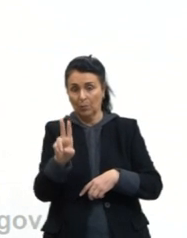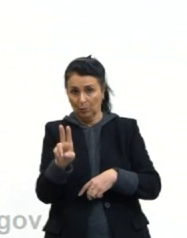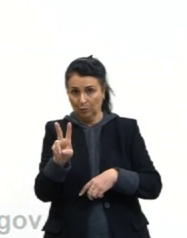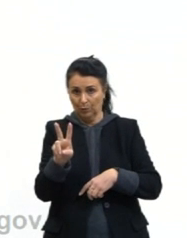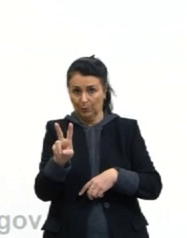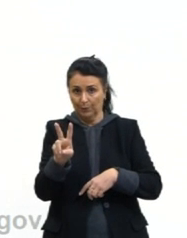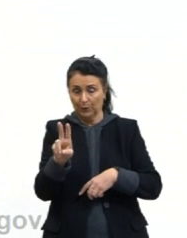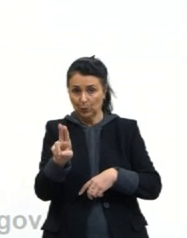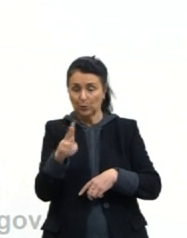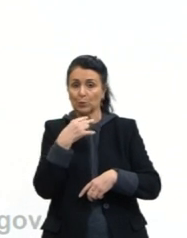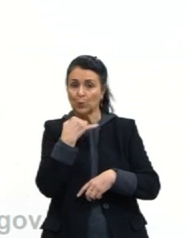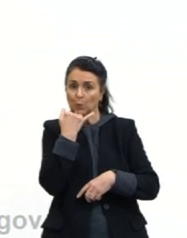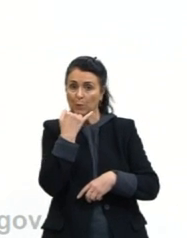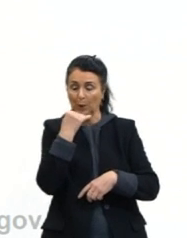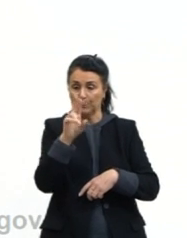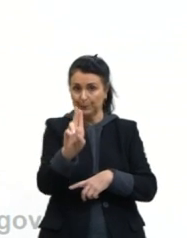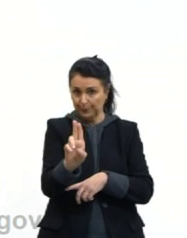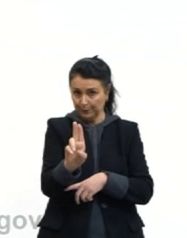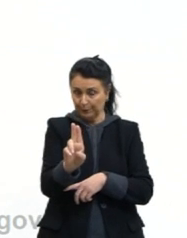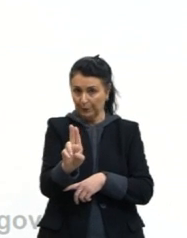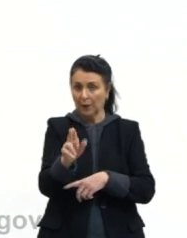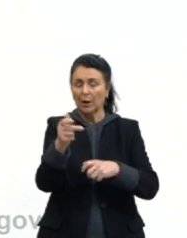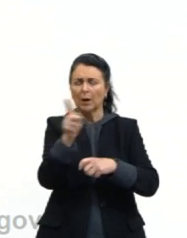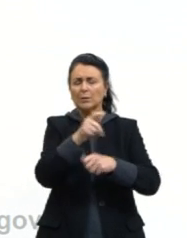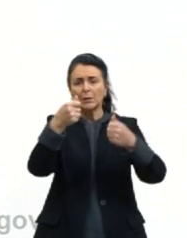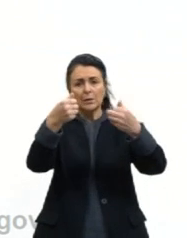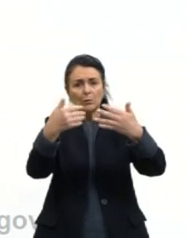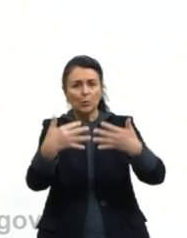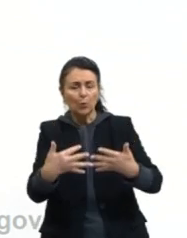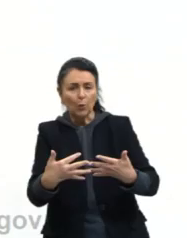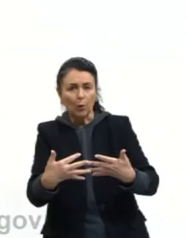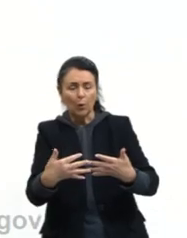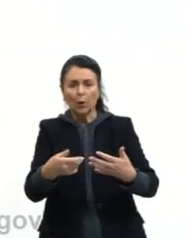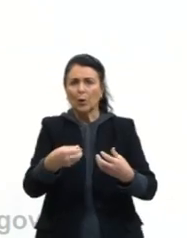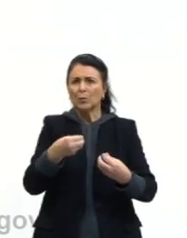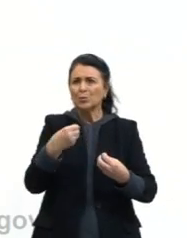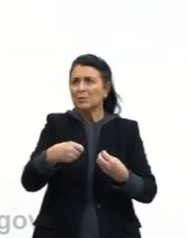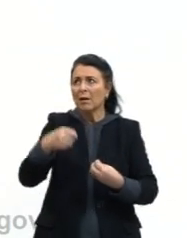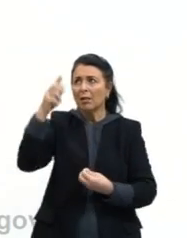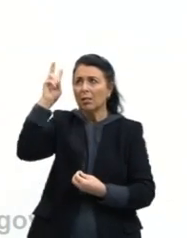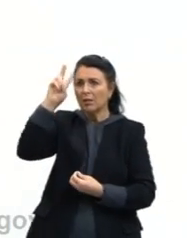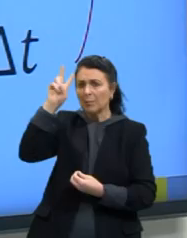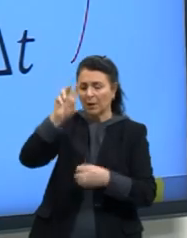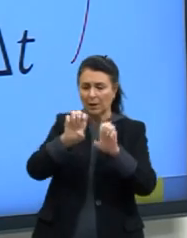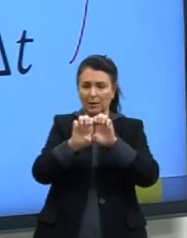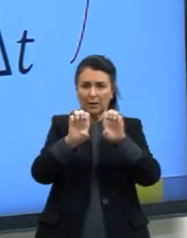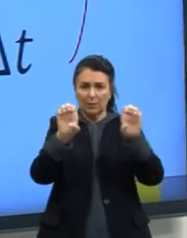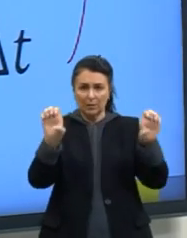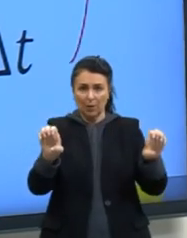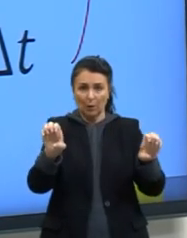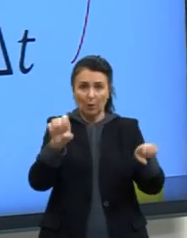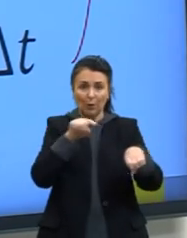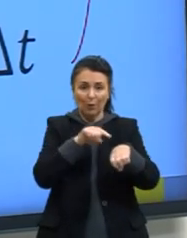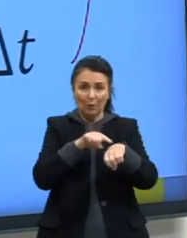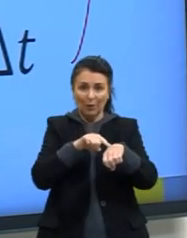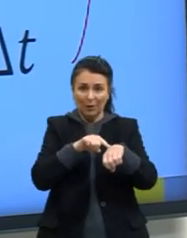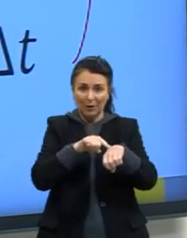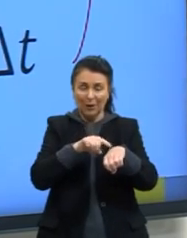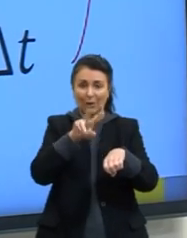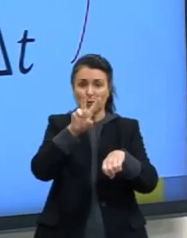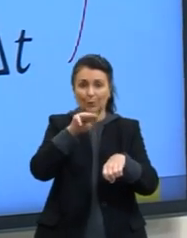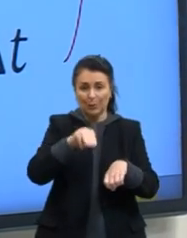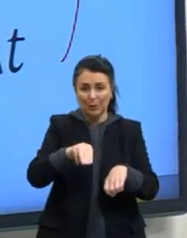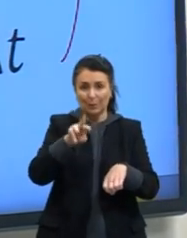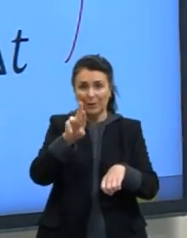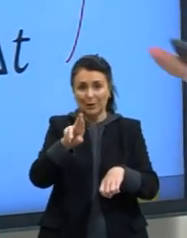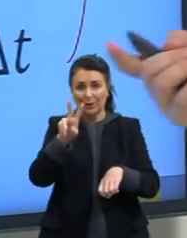do MRU. Eu expliquei para vocês por que a gente não precisa lembrar da equação horária do MRU. Agora, a gente vai